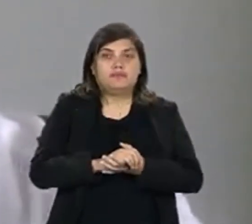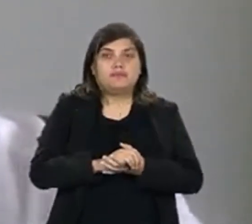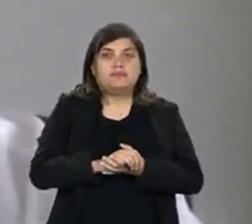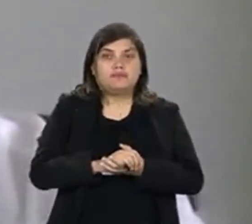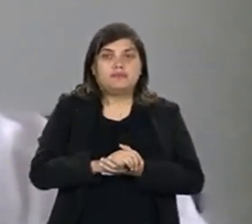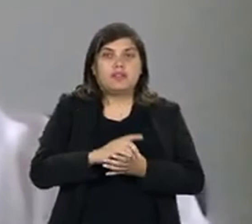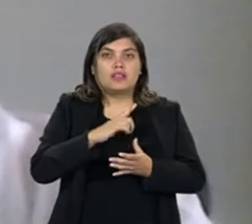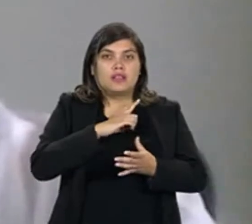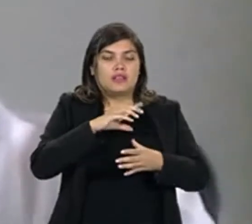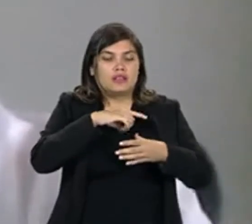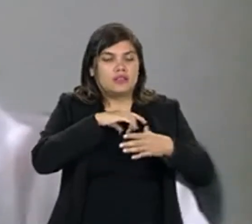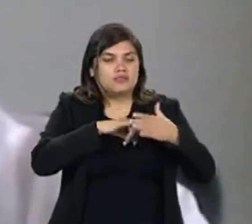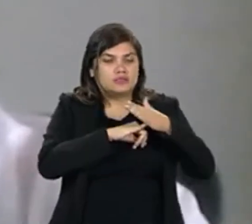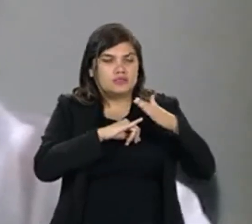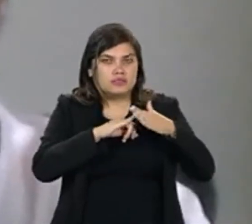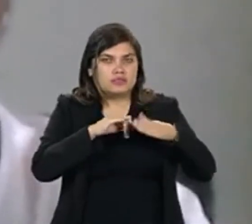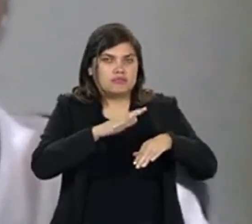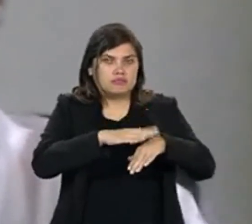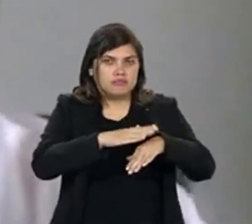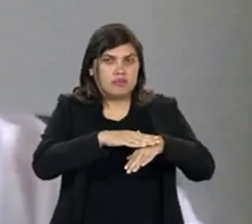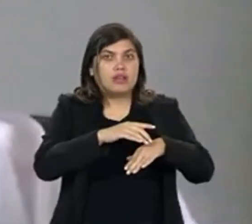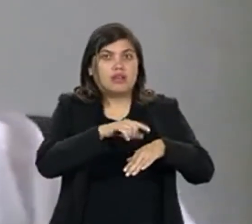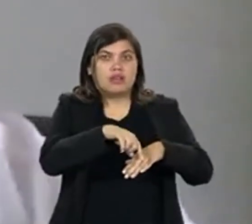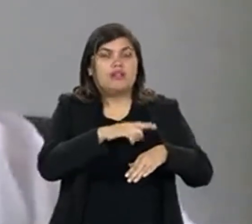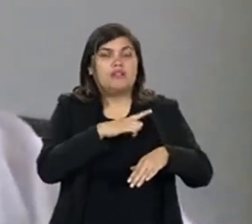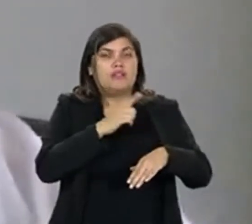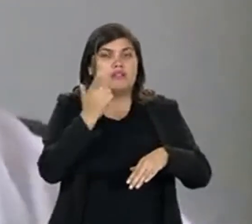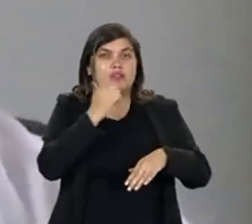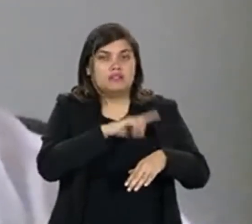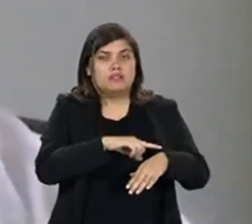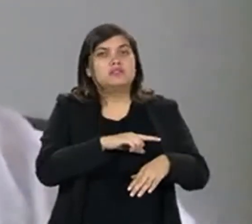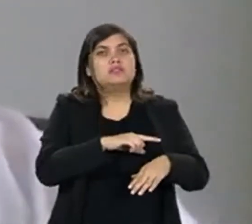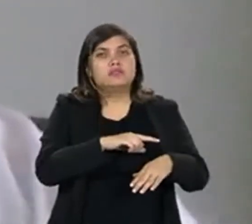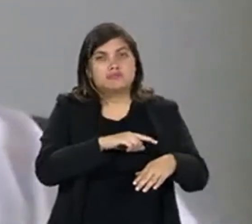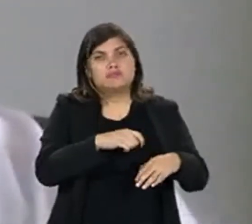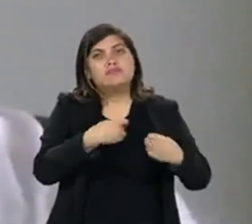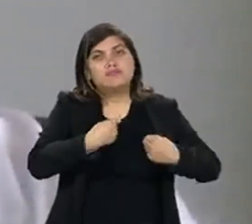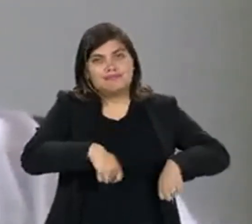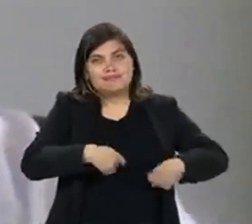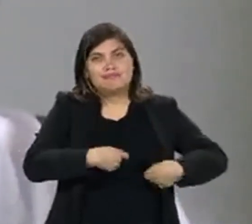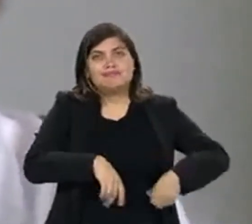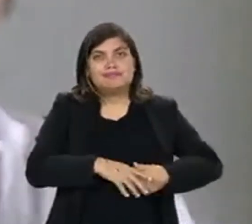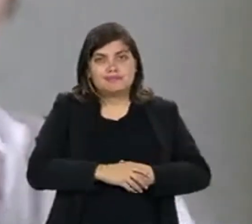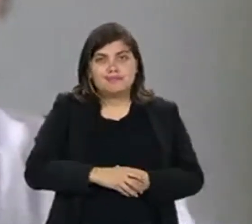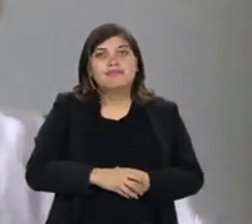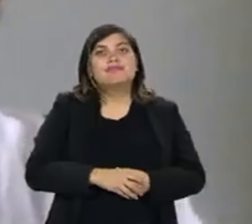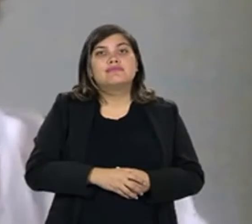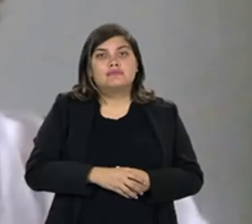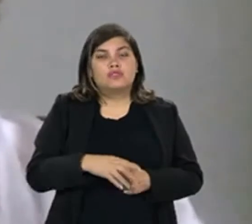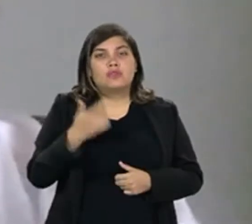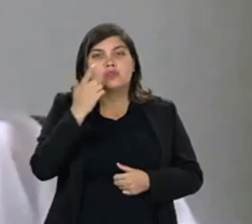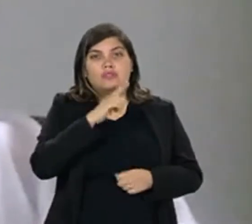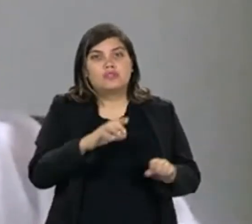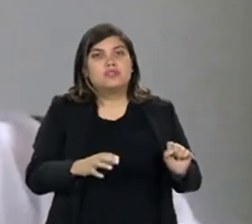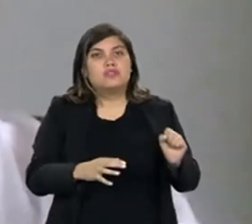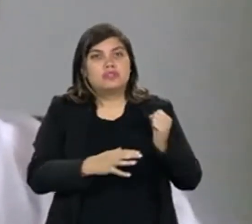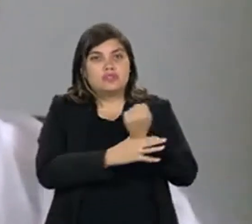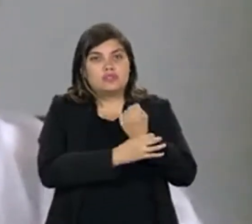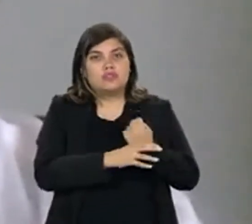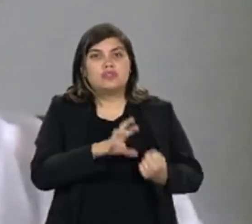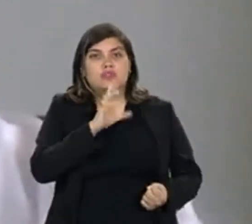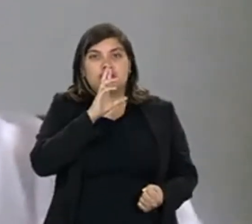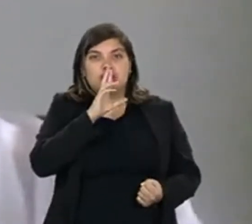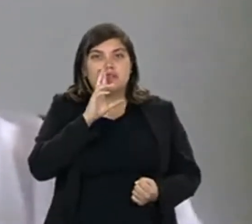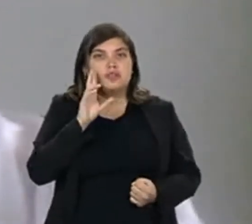etc., tem que essa instituição como tal, um órgão independente, seja a instituição necessária para